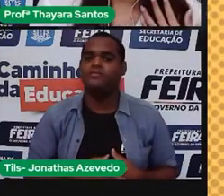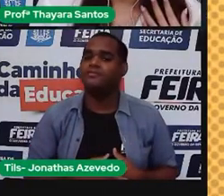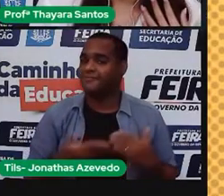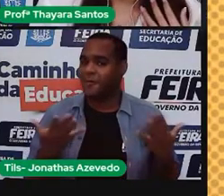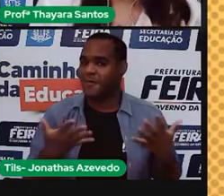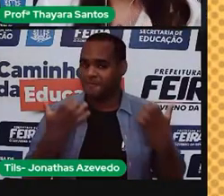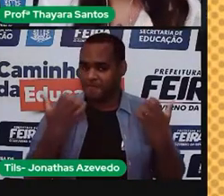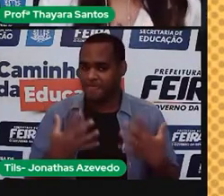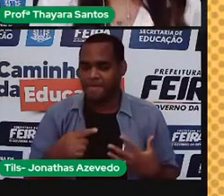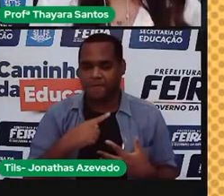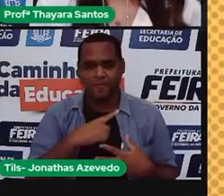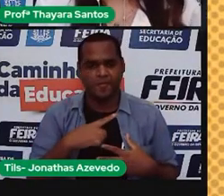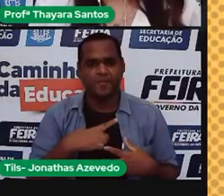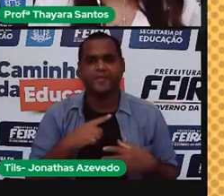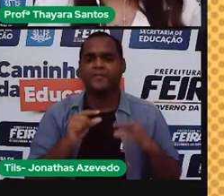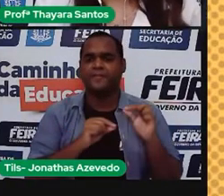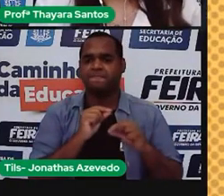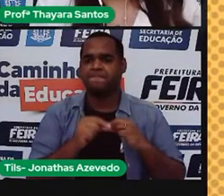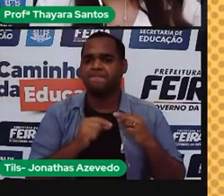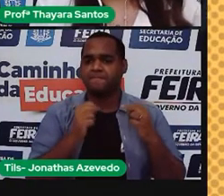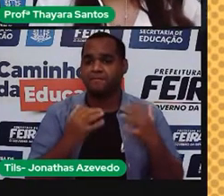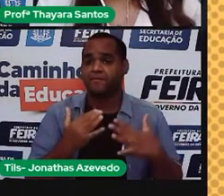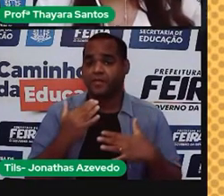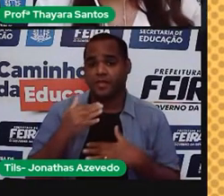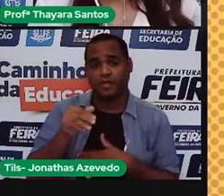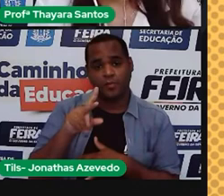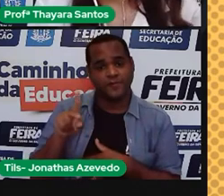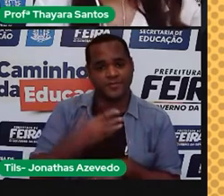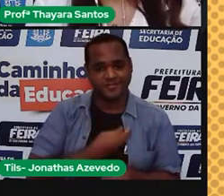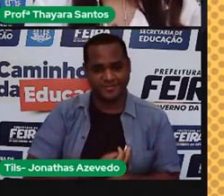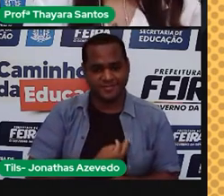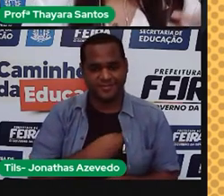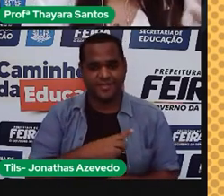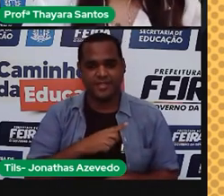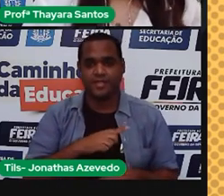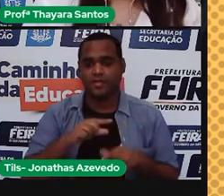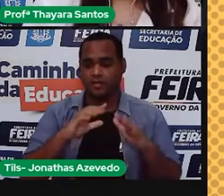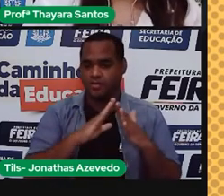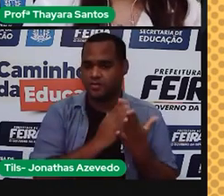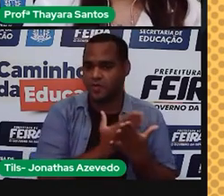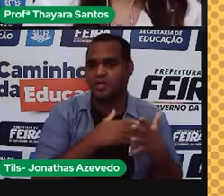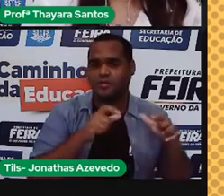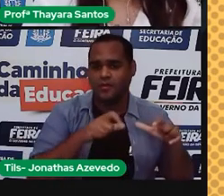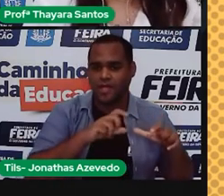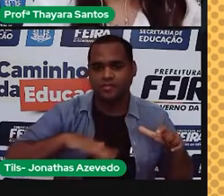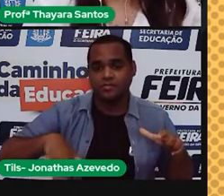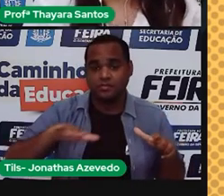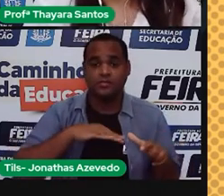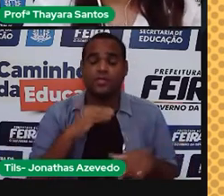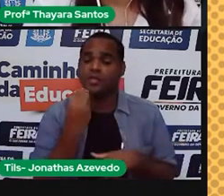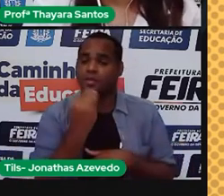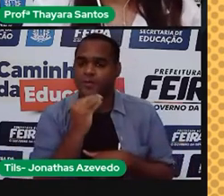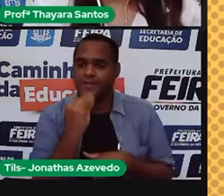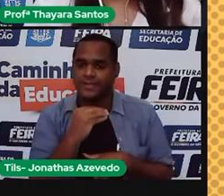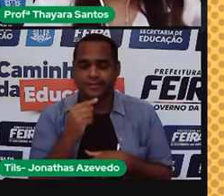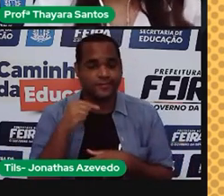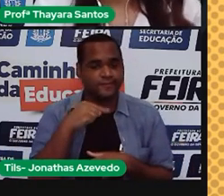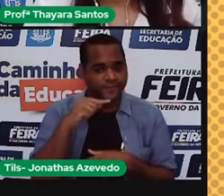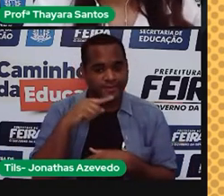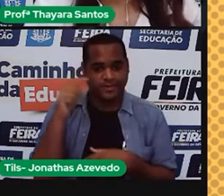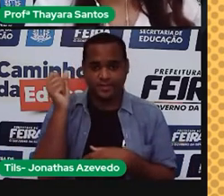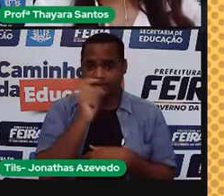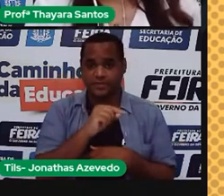vamos ficar por aqui. Mas vocês vão ficar agora com os professores de vocês, da escola de vocês. Aproveitem esse momento para tirar dúvidas. Vão